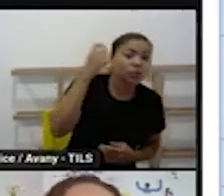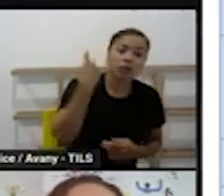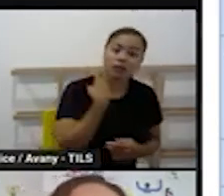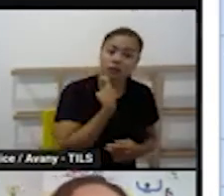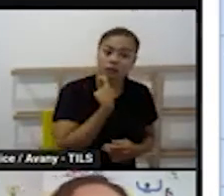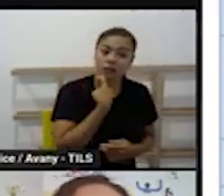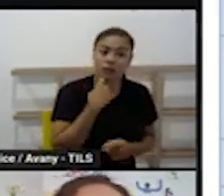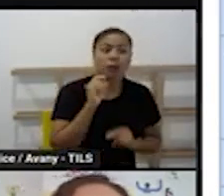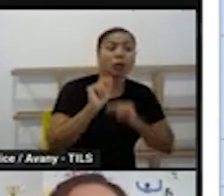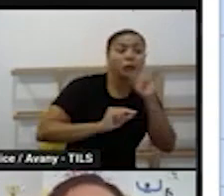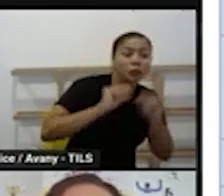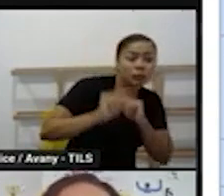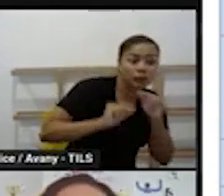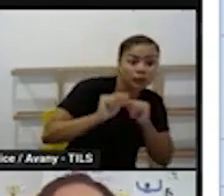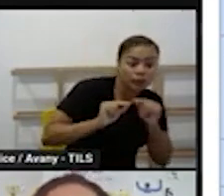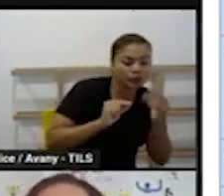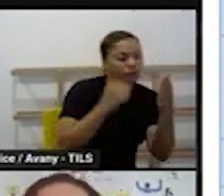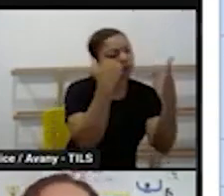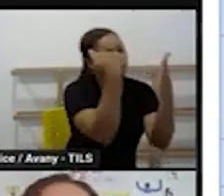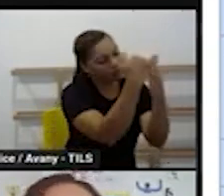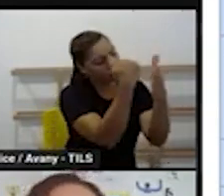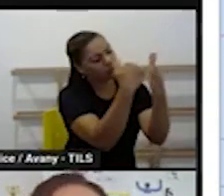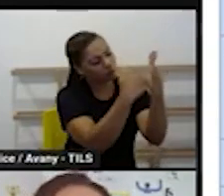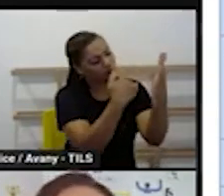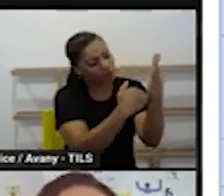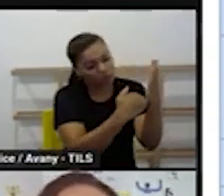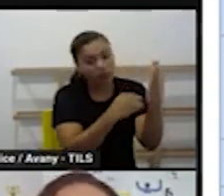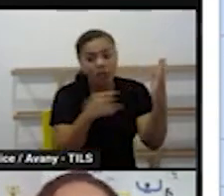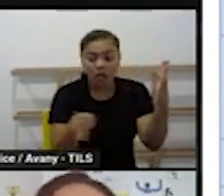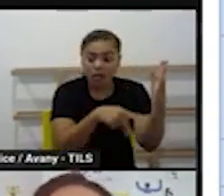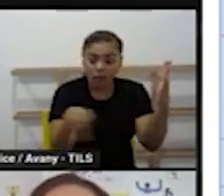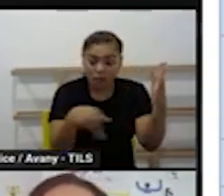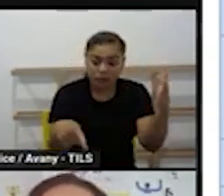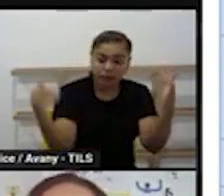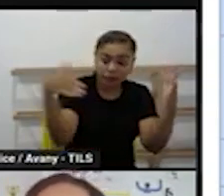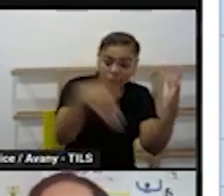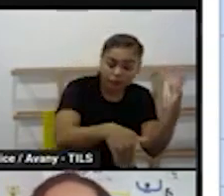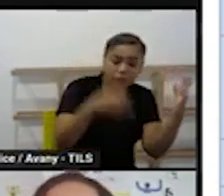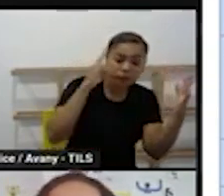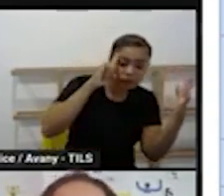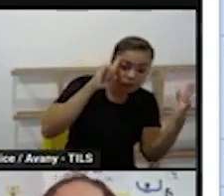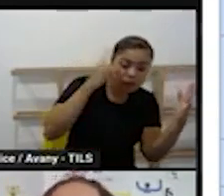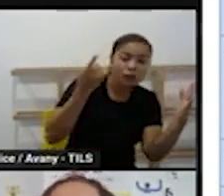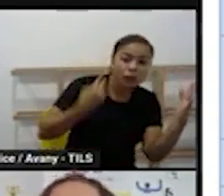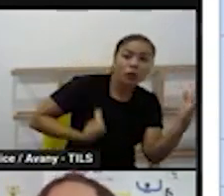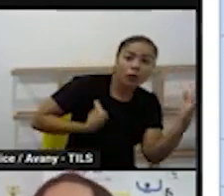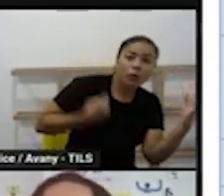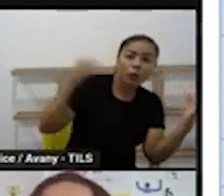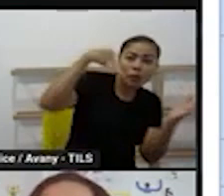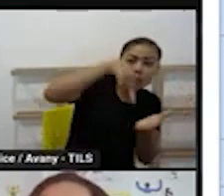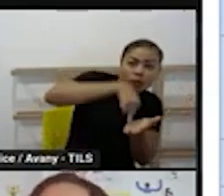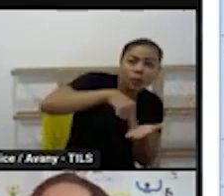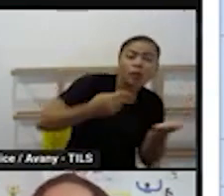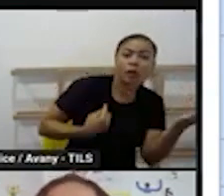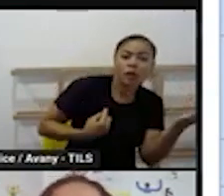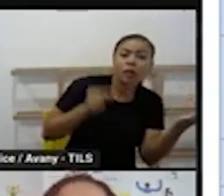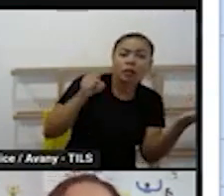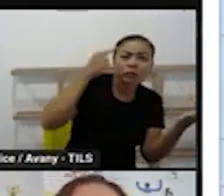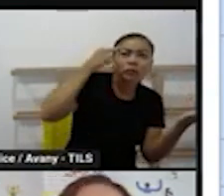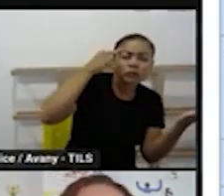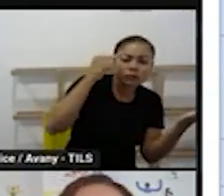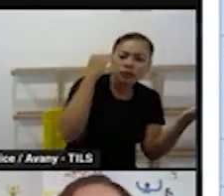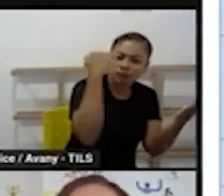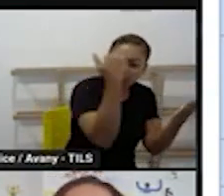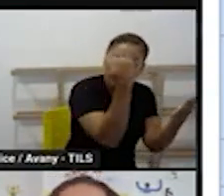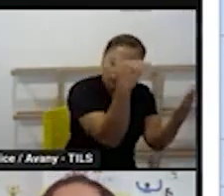sabendo que aí o professor que vai estar na segunda terça quarta ele já vai saber tudo que ele vai ser explorado na roda e o professor que entra na quinta para